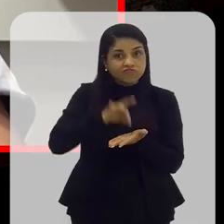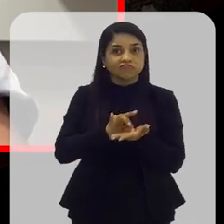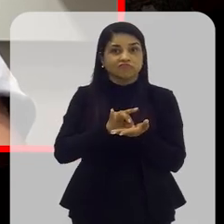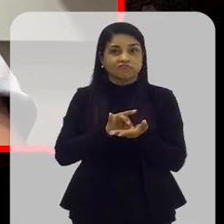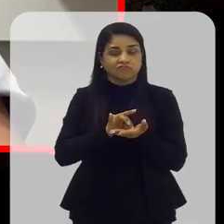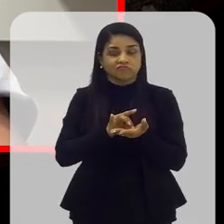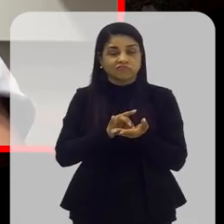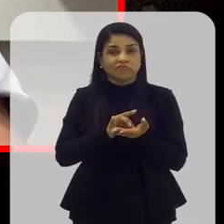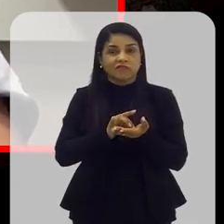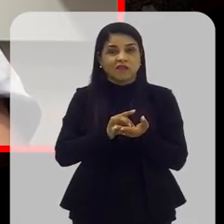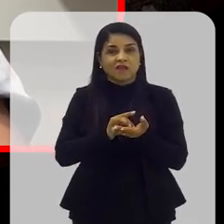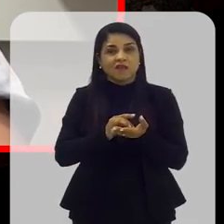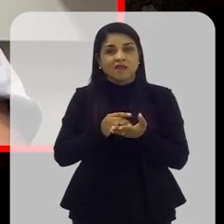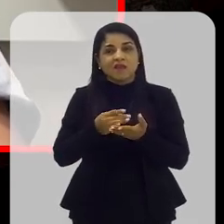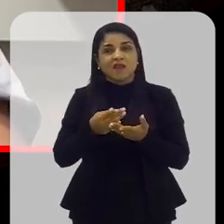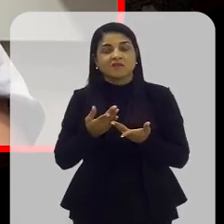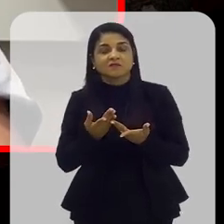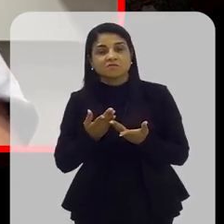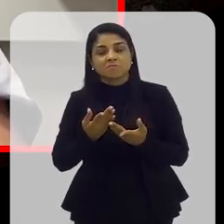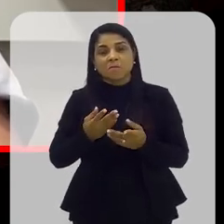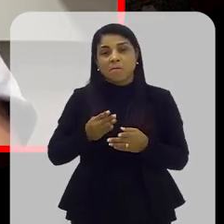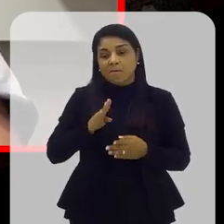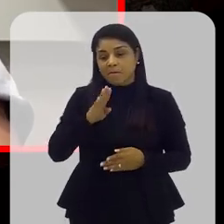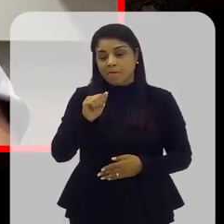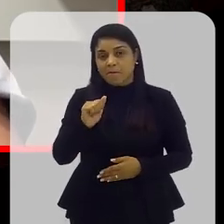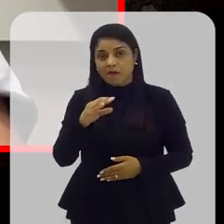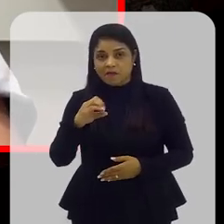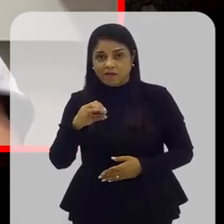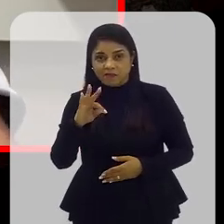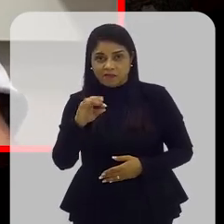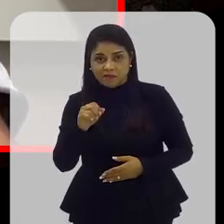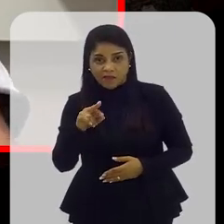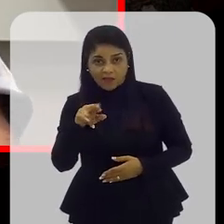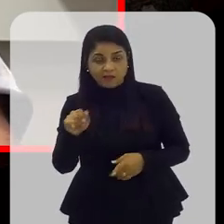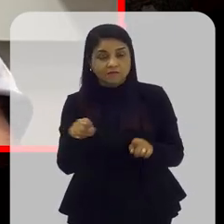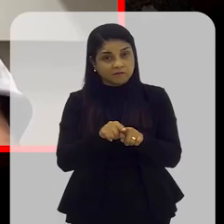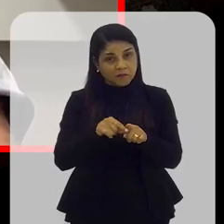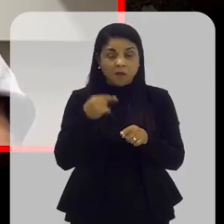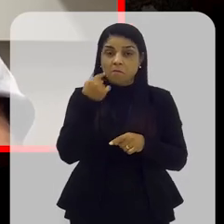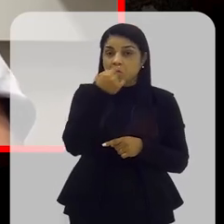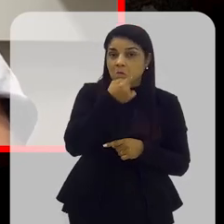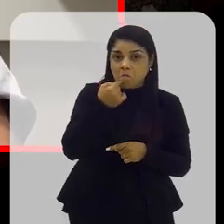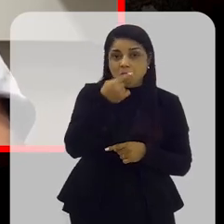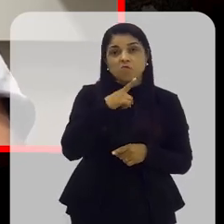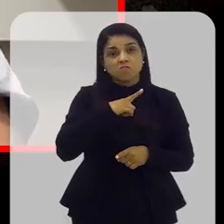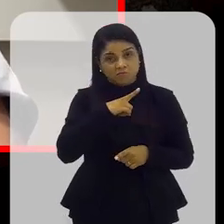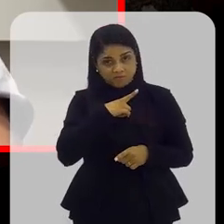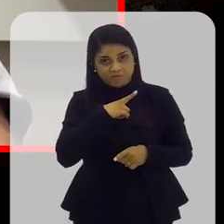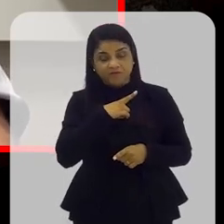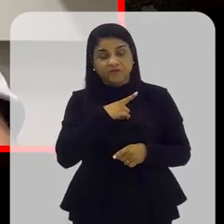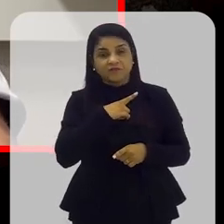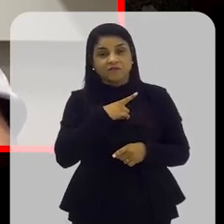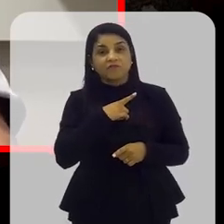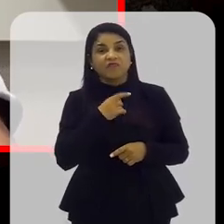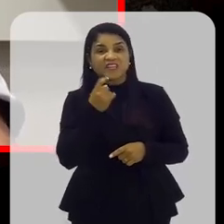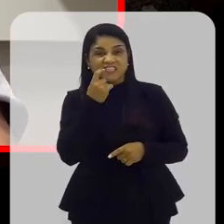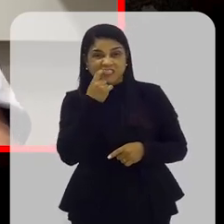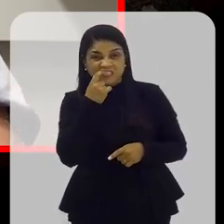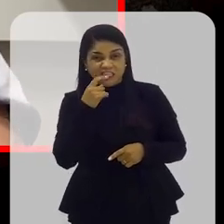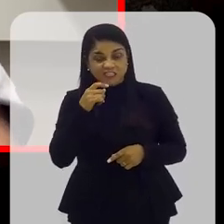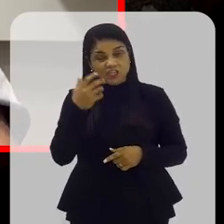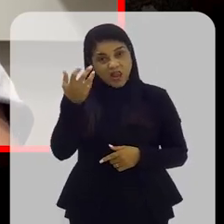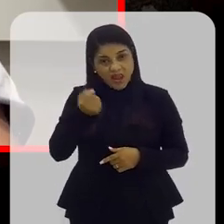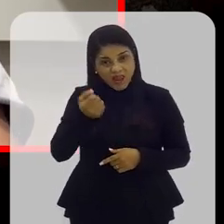E essas bactérias que são as calvadoras da cárie vão estar nessa boca também. Então, assim, esse dente de leite